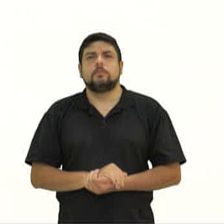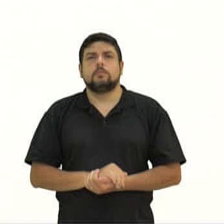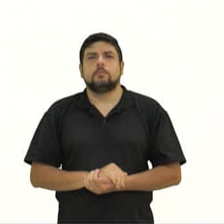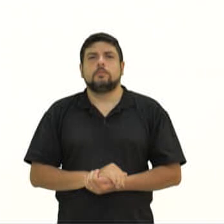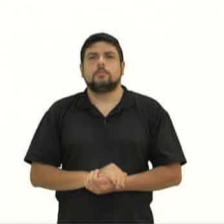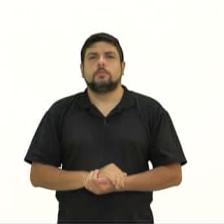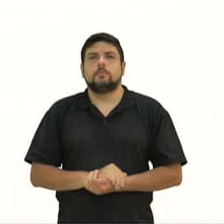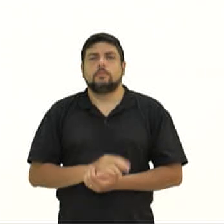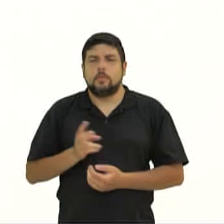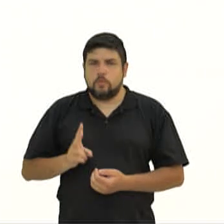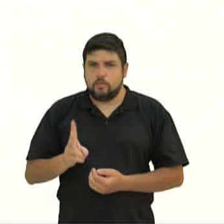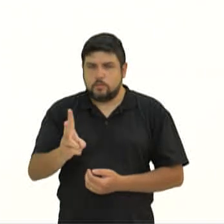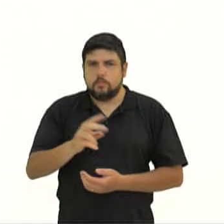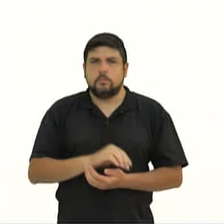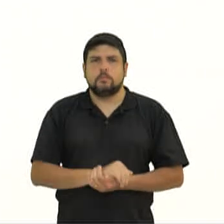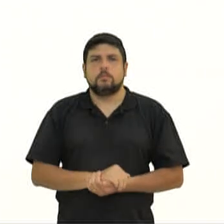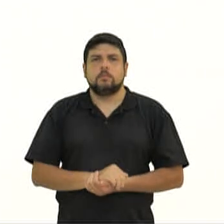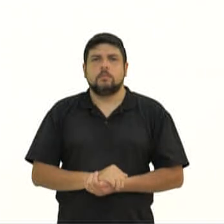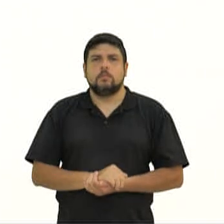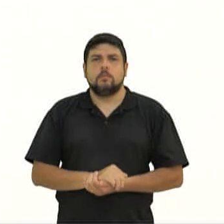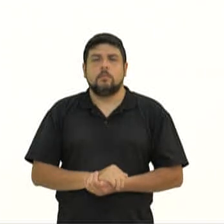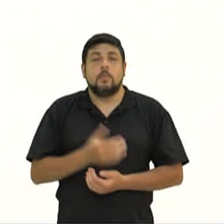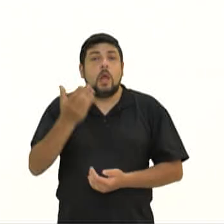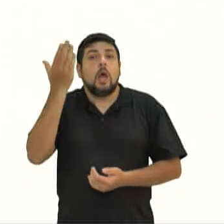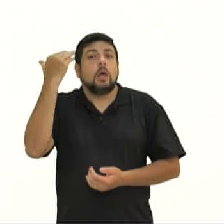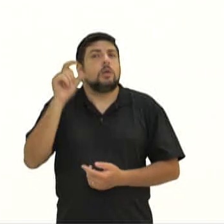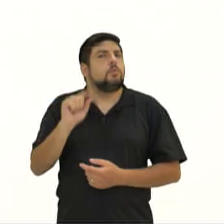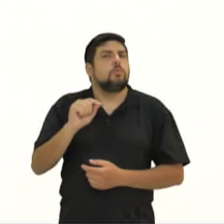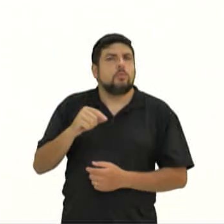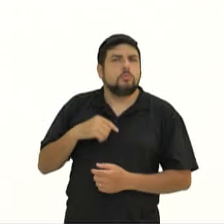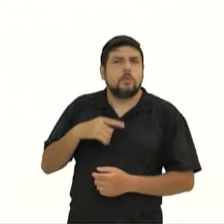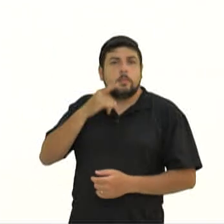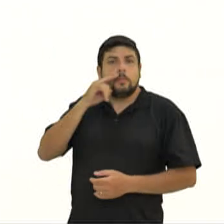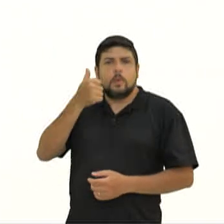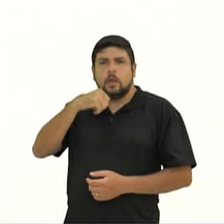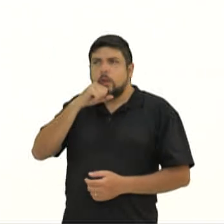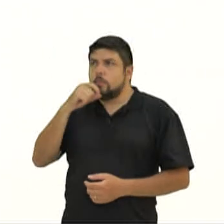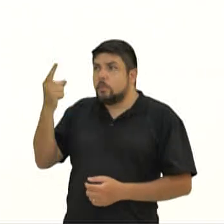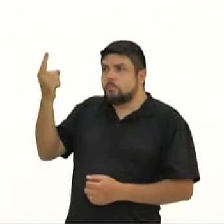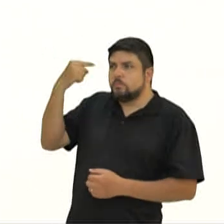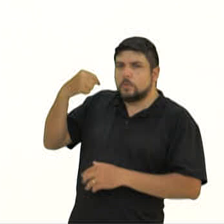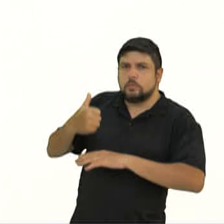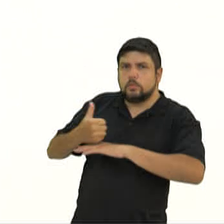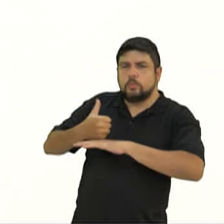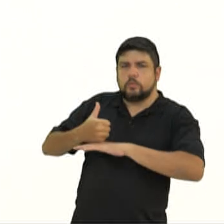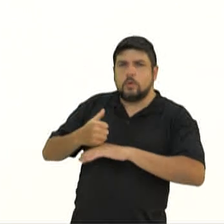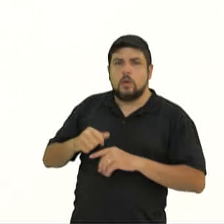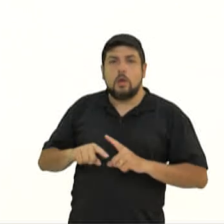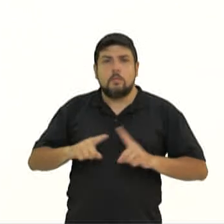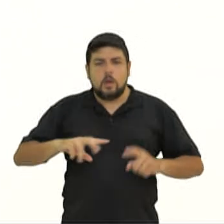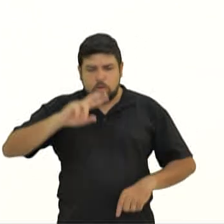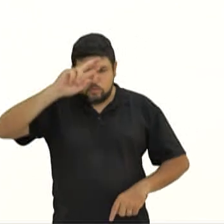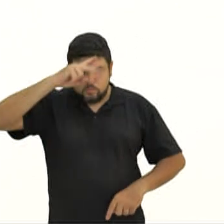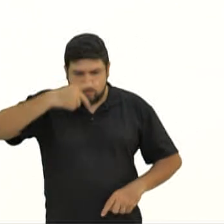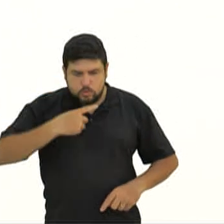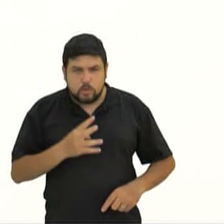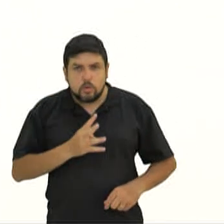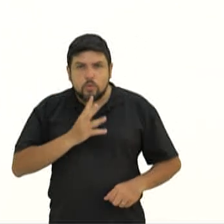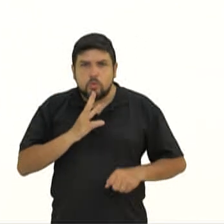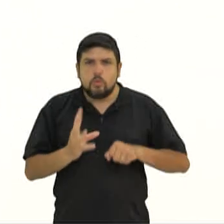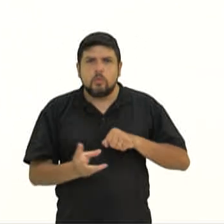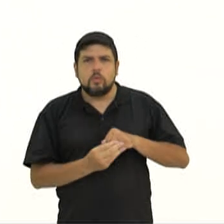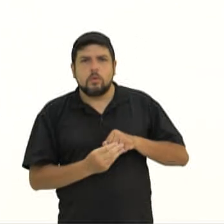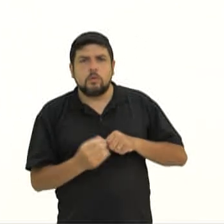Continuando. Antigamente, seguíamos as profissões que nossos pais escolhiam para nós. Agora, porém, o autoconhecimento é o principal caminho.